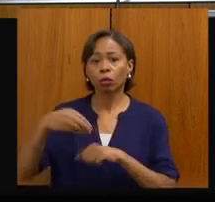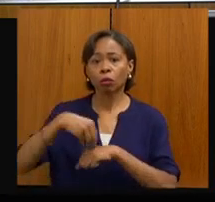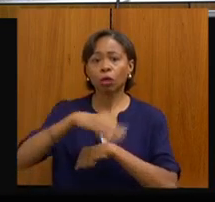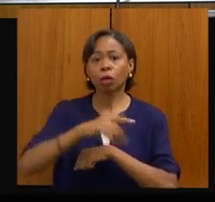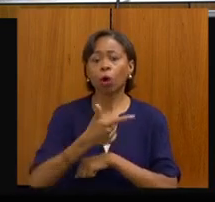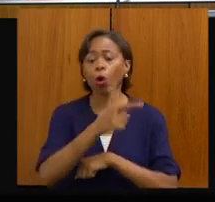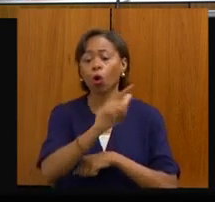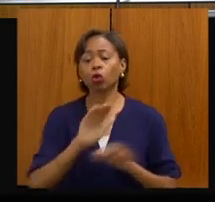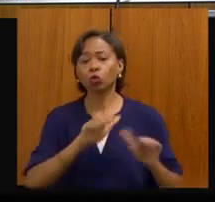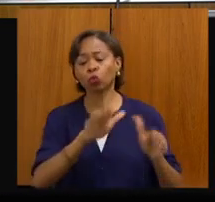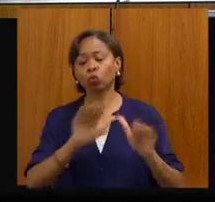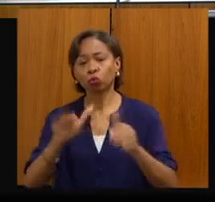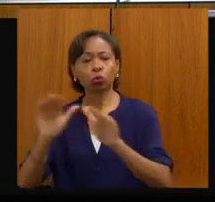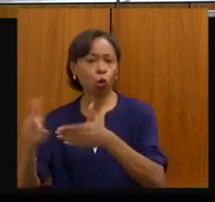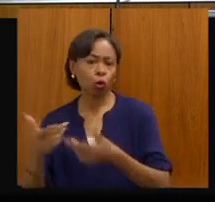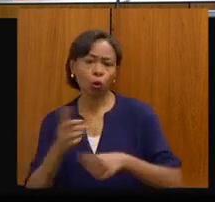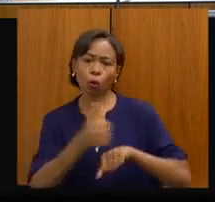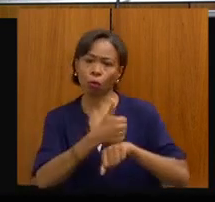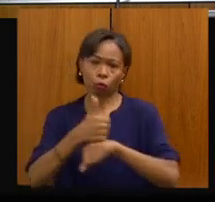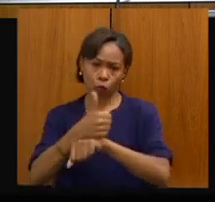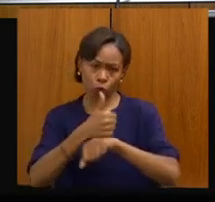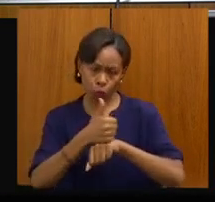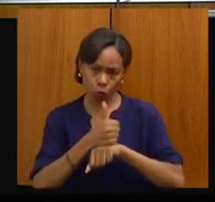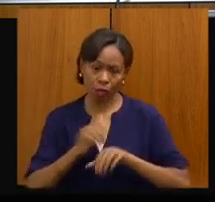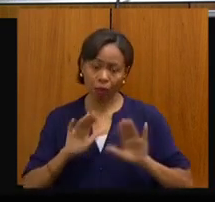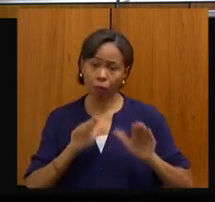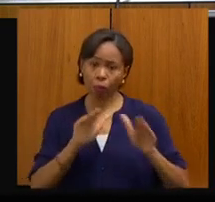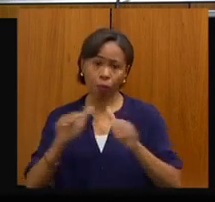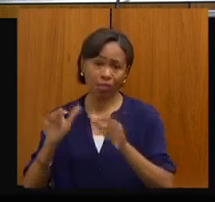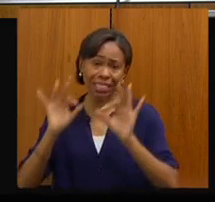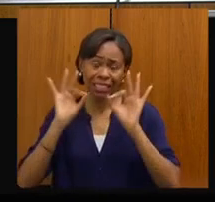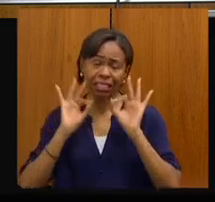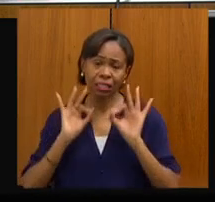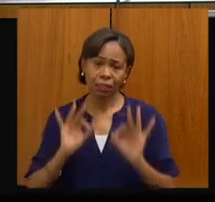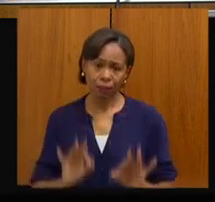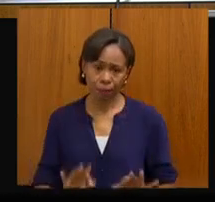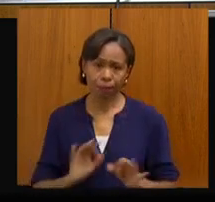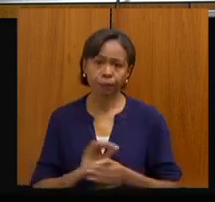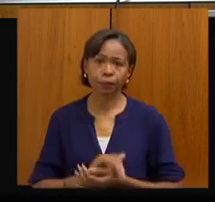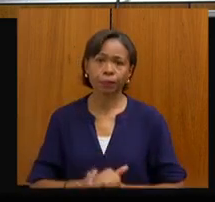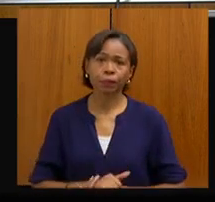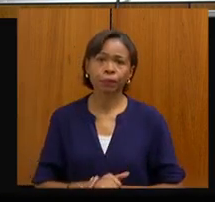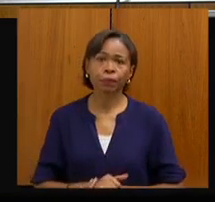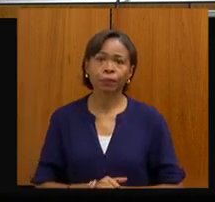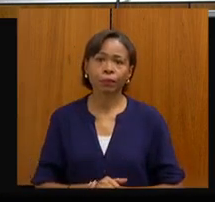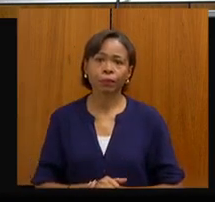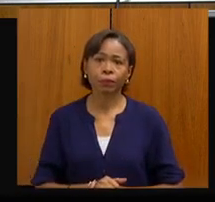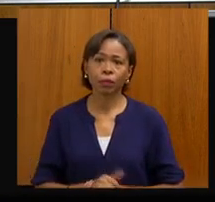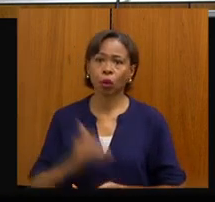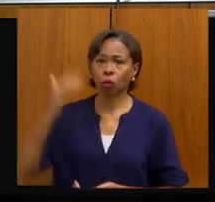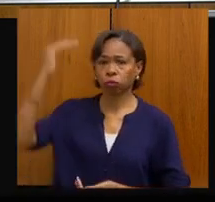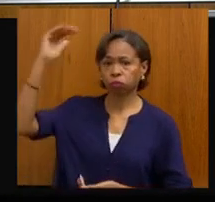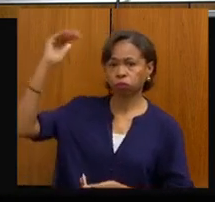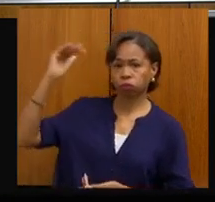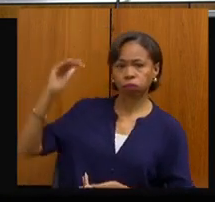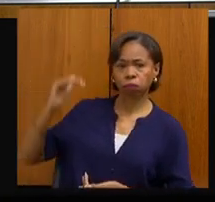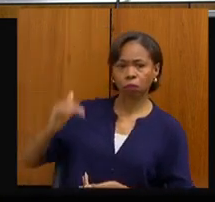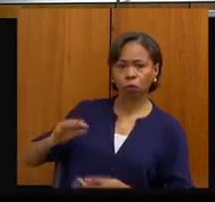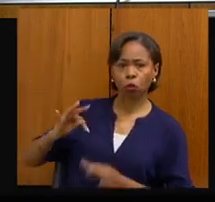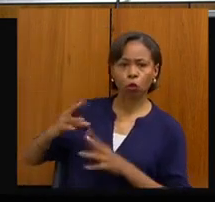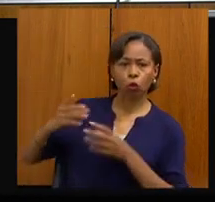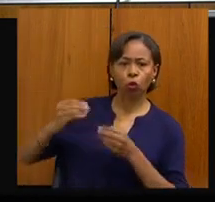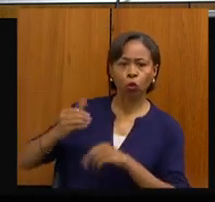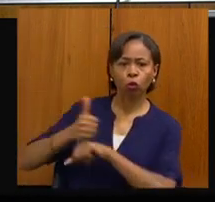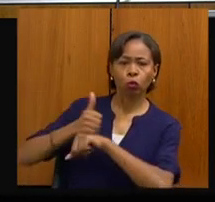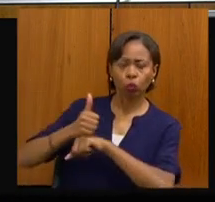especialidades. Então, oncologia pediátrica, neurologia, ortopedia coluna, mastologia, ginecologia, câncer do tórax, aparelho